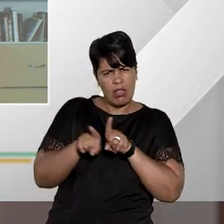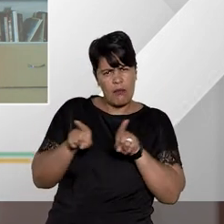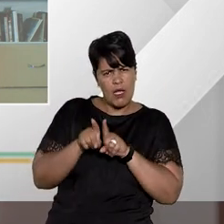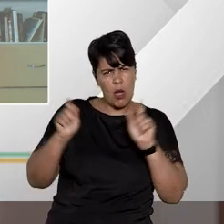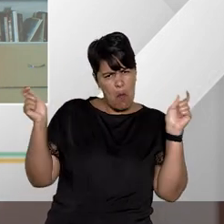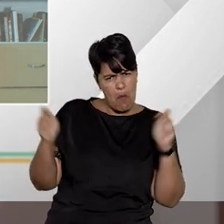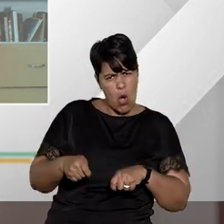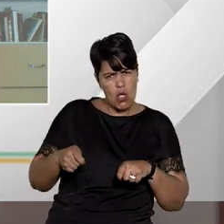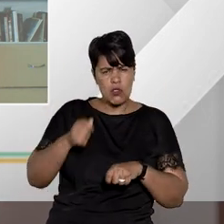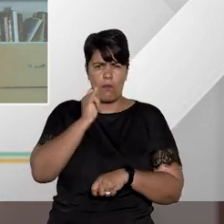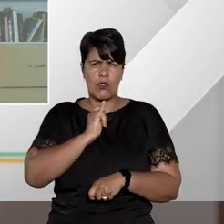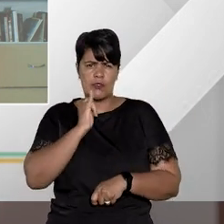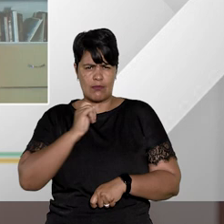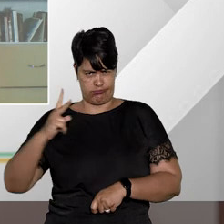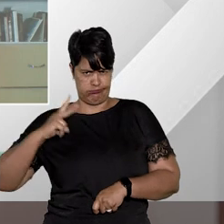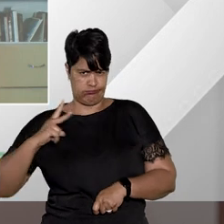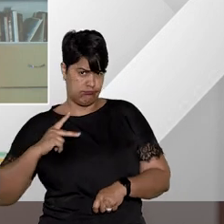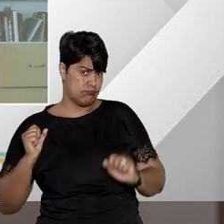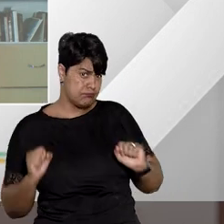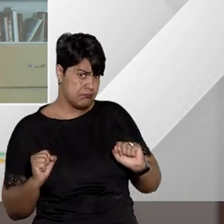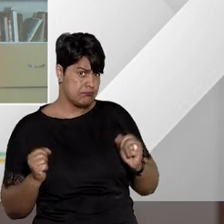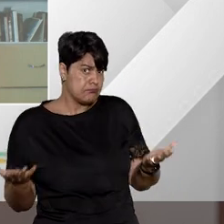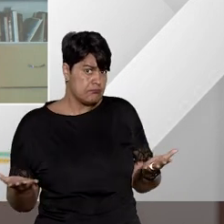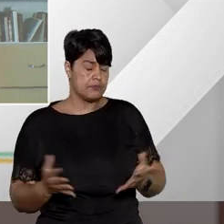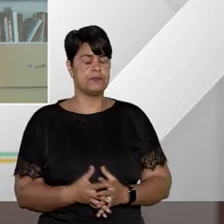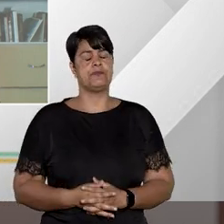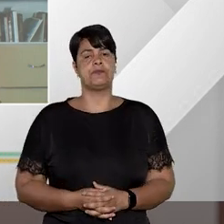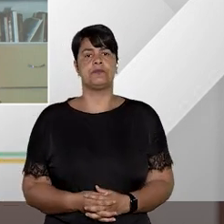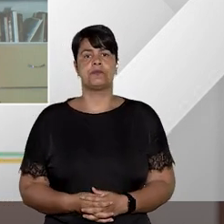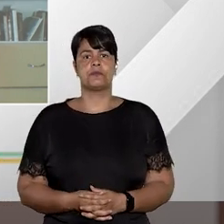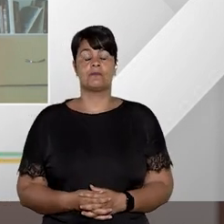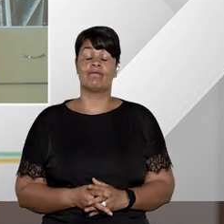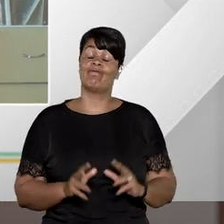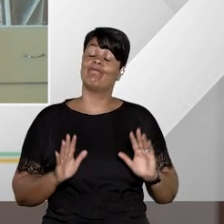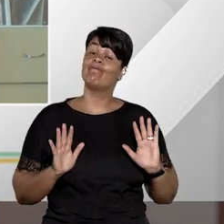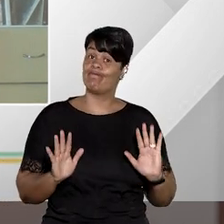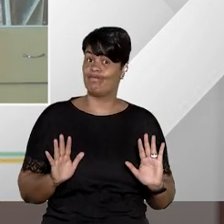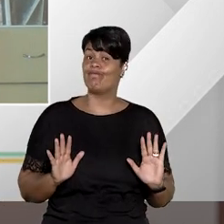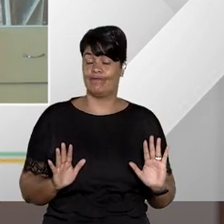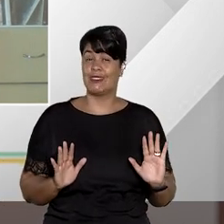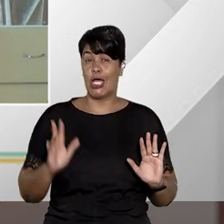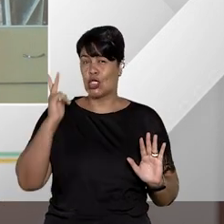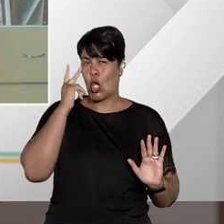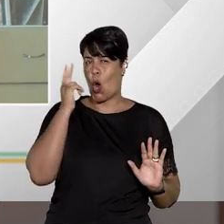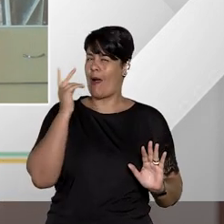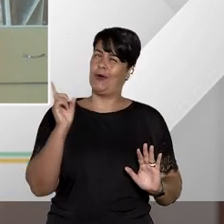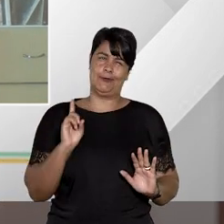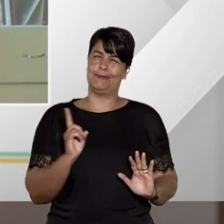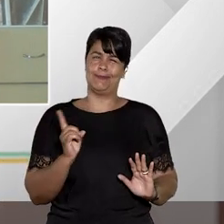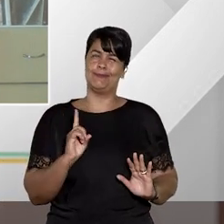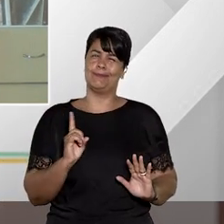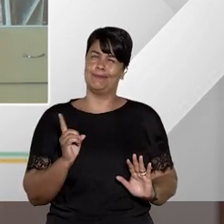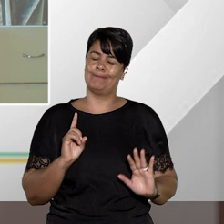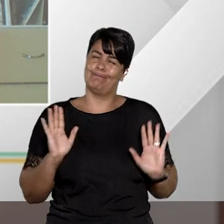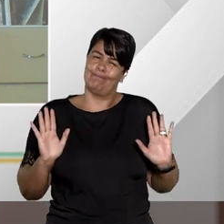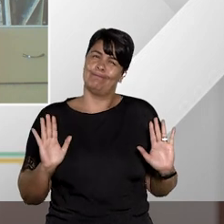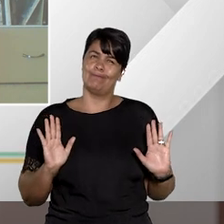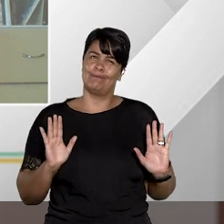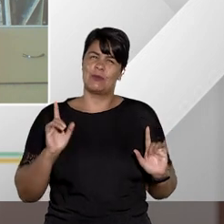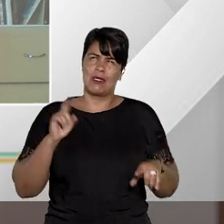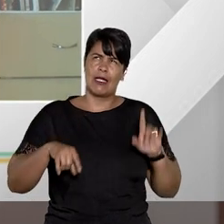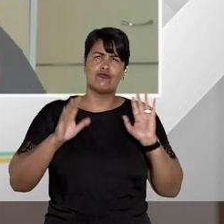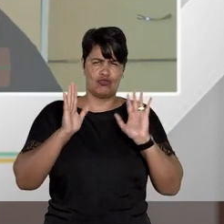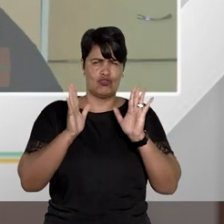contra particulares, doutora Geilza? Muito embora não seja comum a gente ver no dia a dia, em